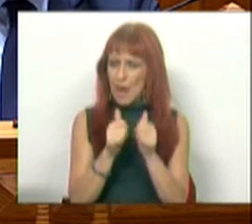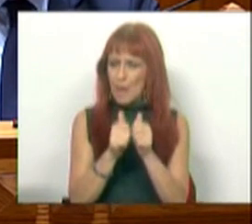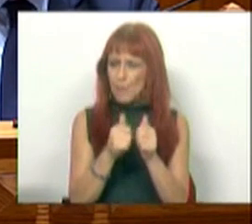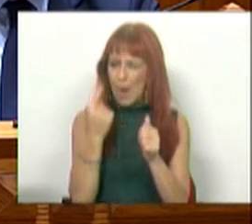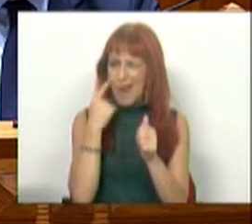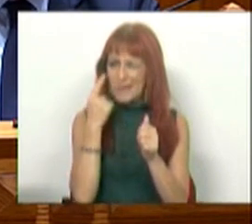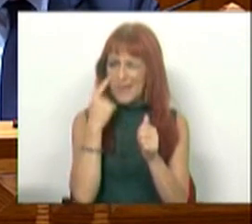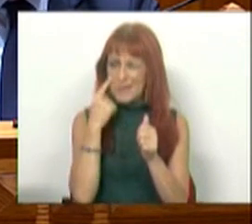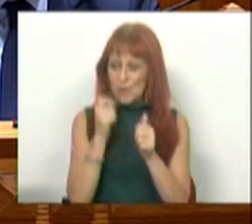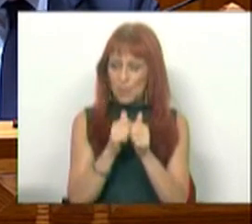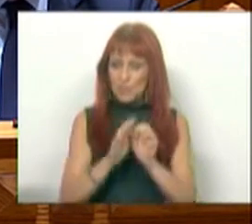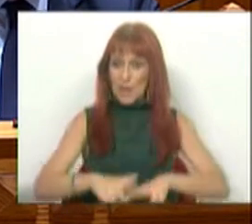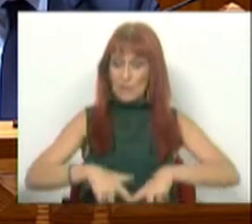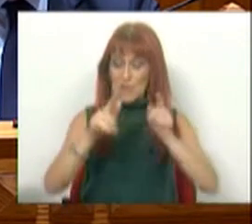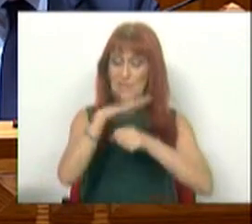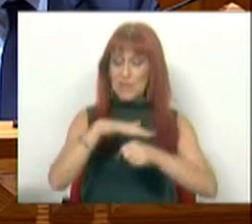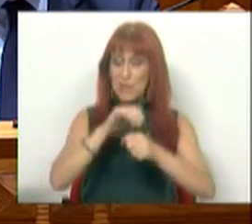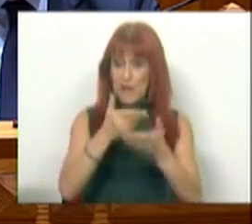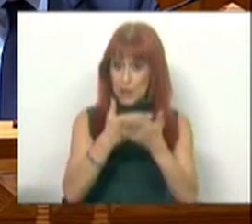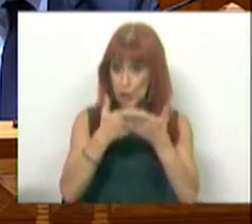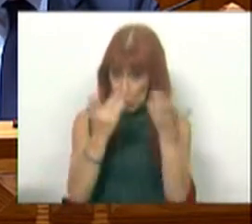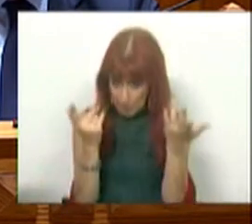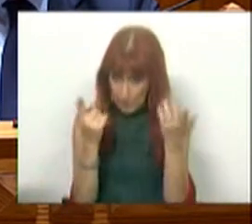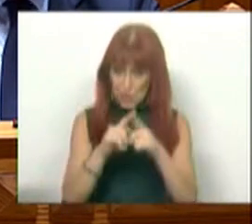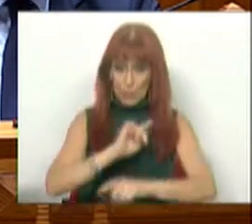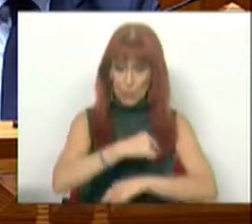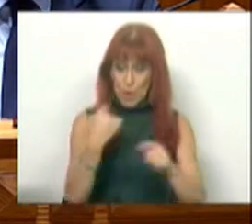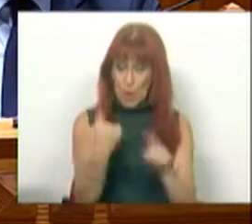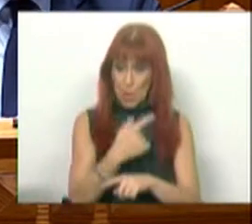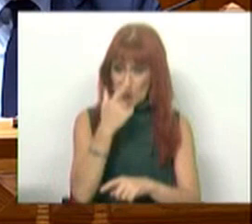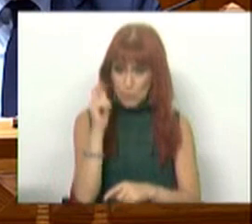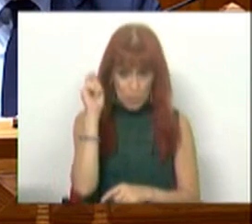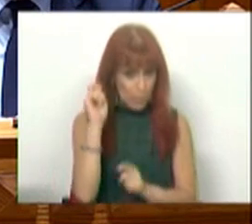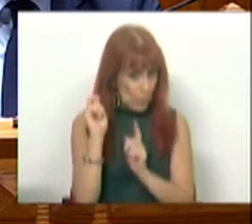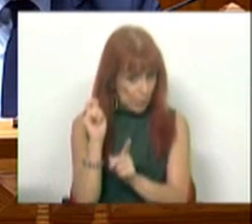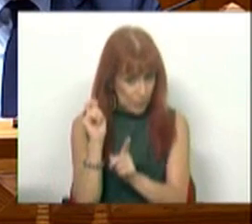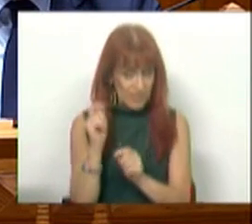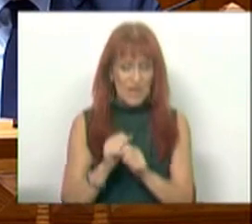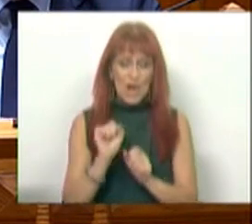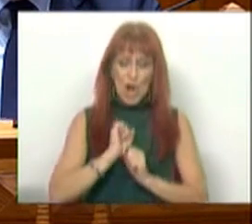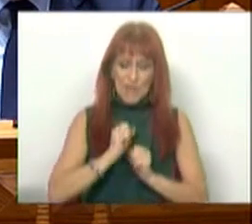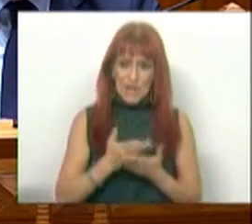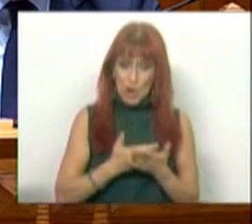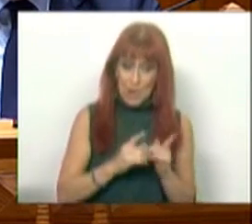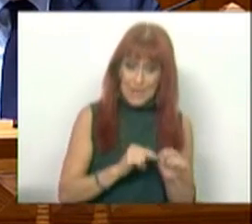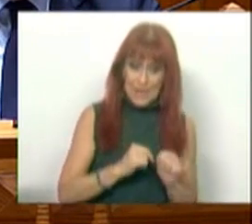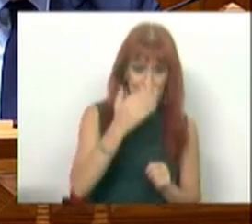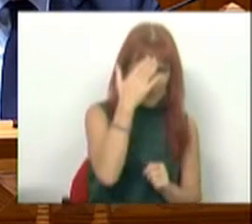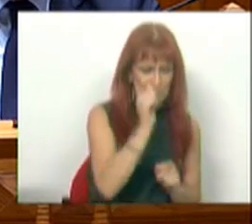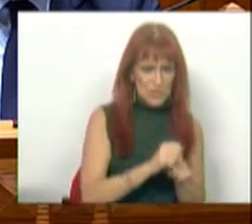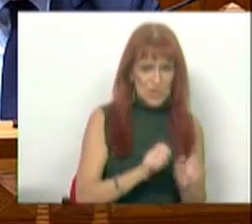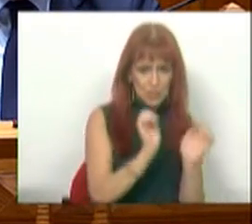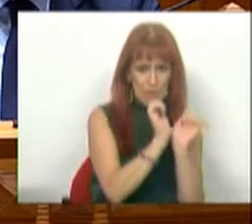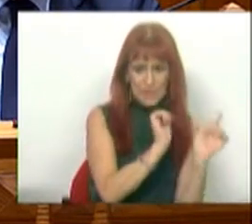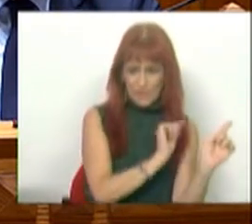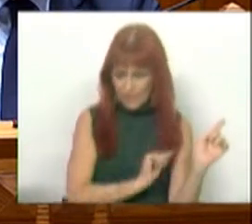muita atenção a evolução da situação económica, do poder de compra dos pensionistas, da nossa economia e da capacidade da